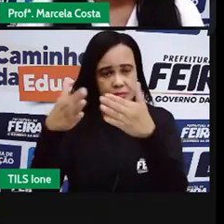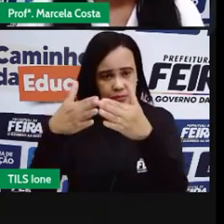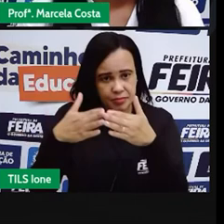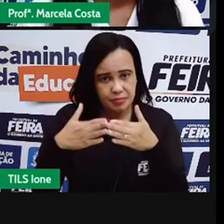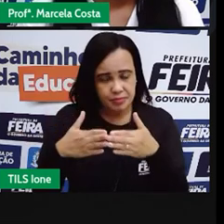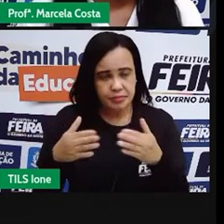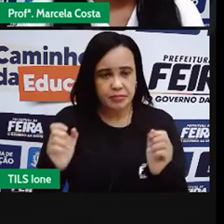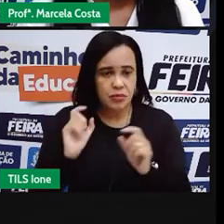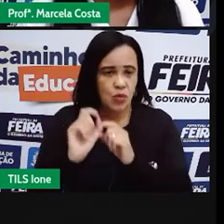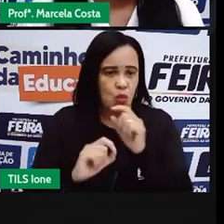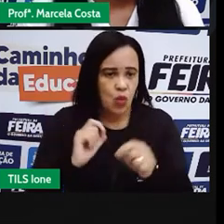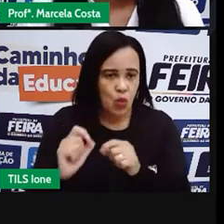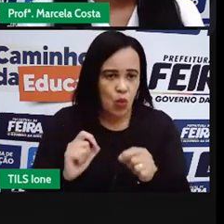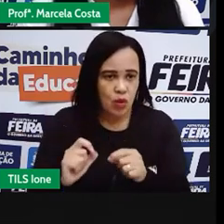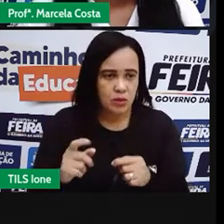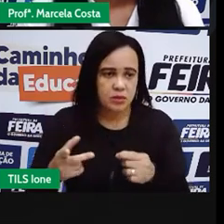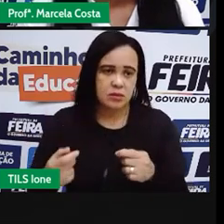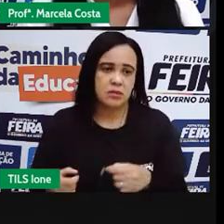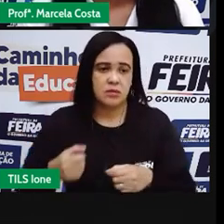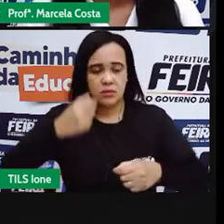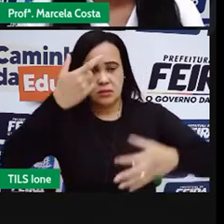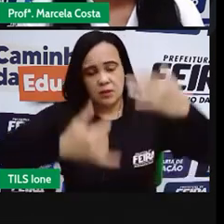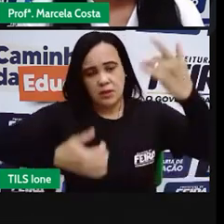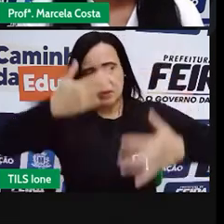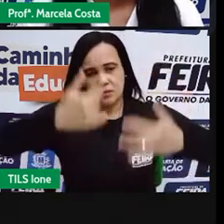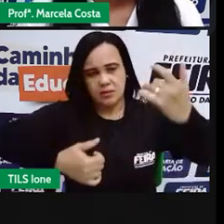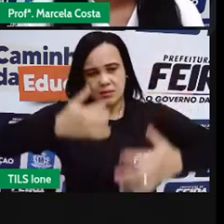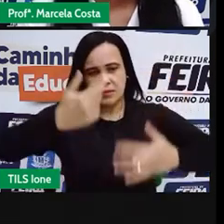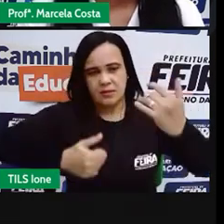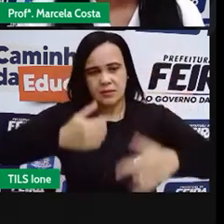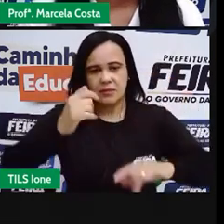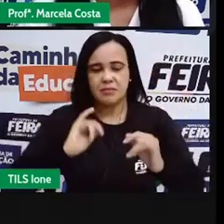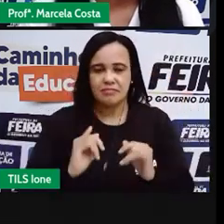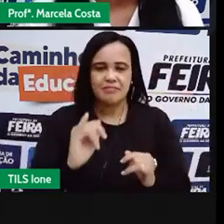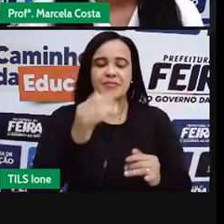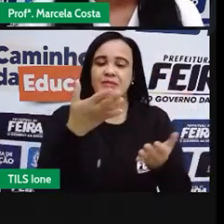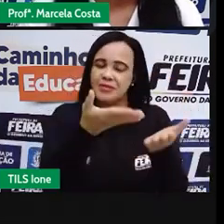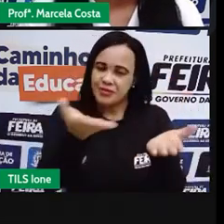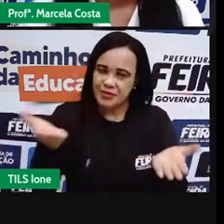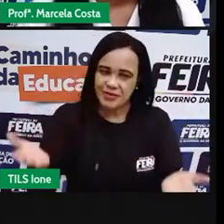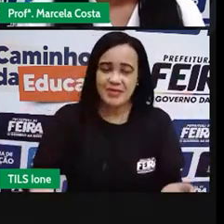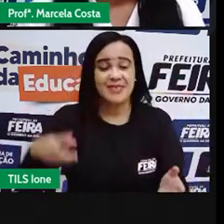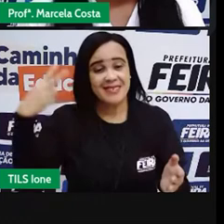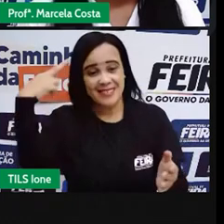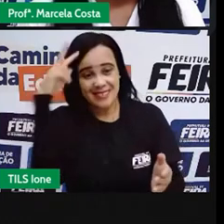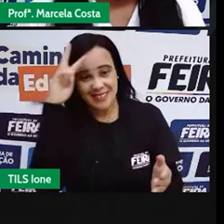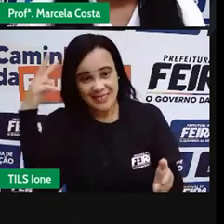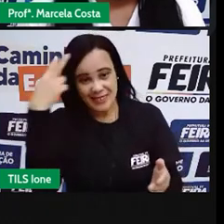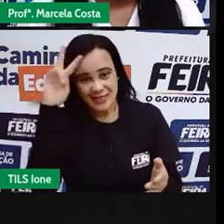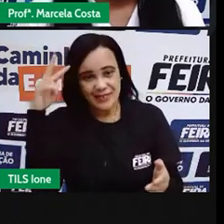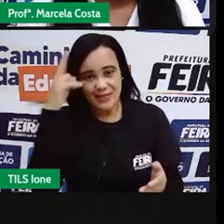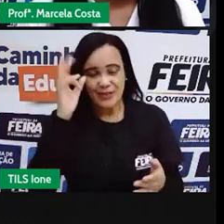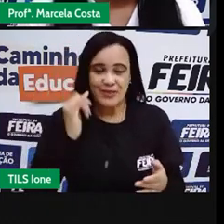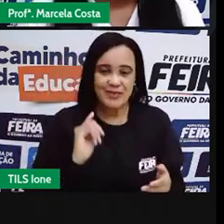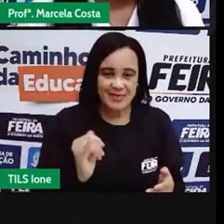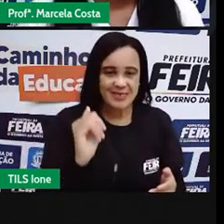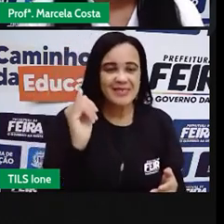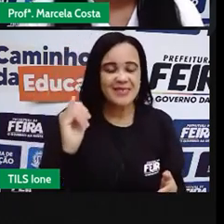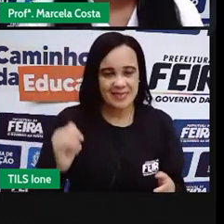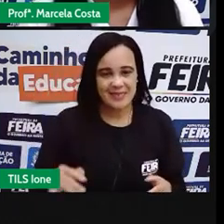contar para você, fazer uma pesquisa para acompanhar a história da fábula completa.